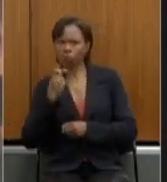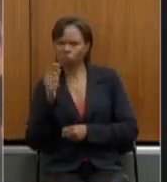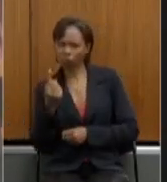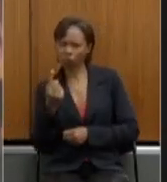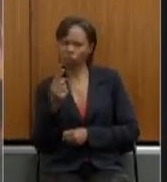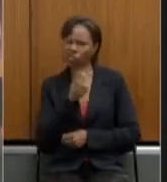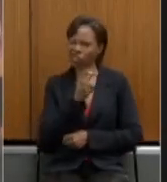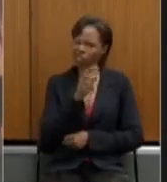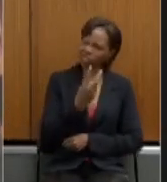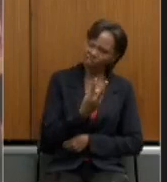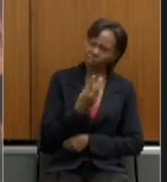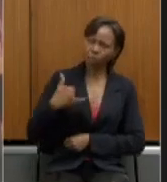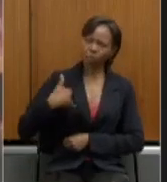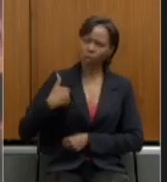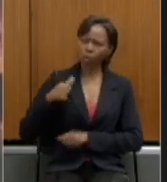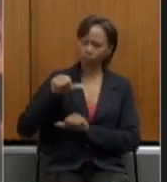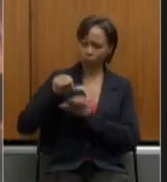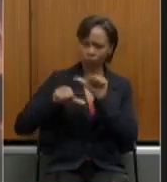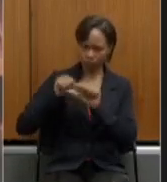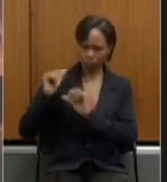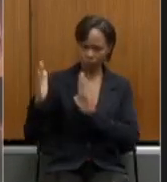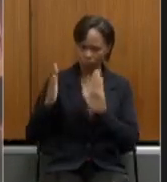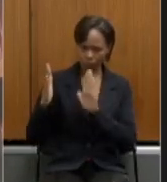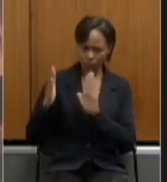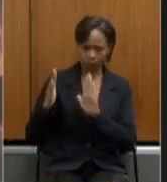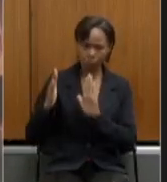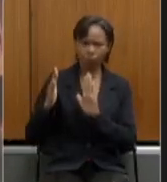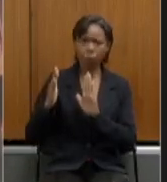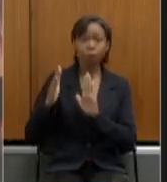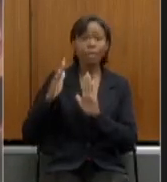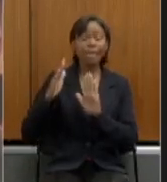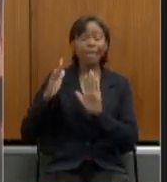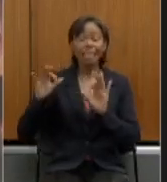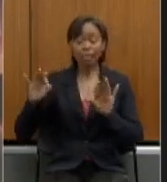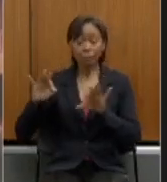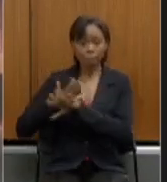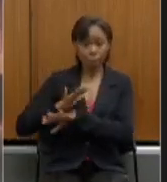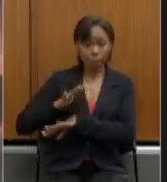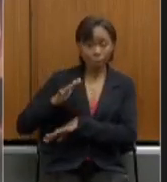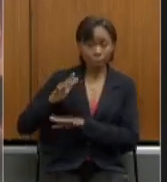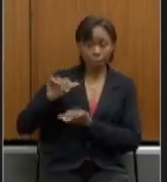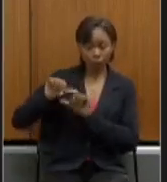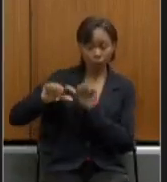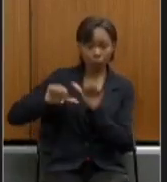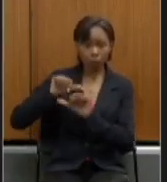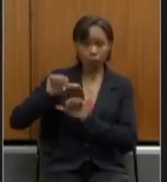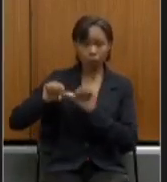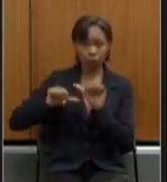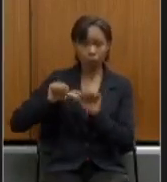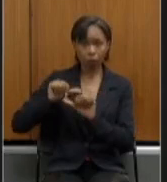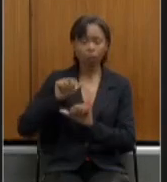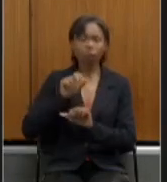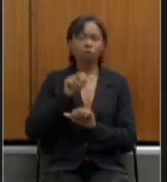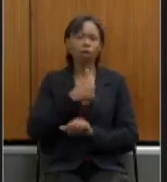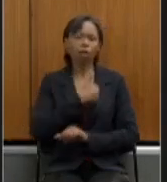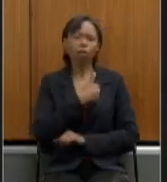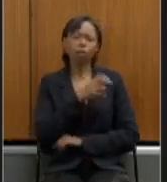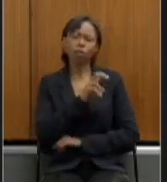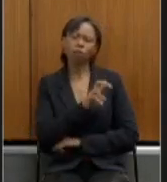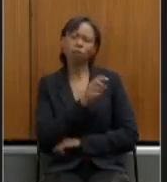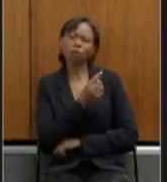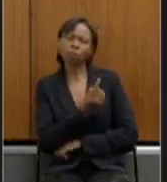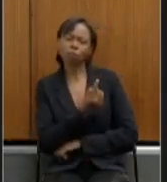na transição e após a transição a idade de 55 anos